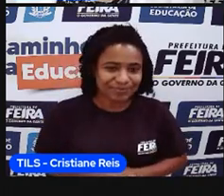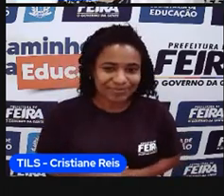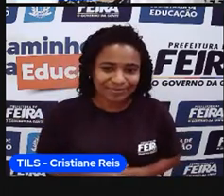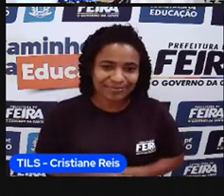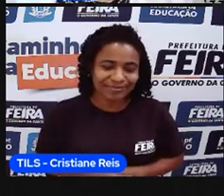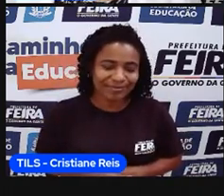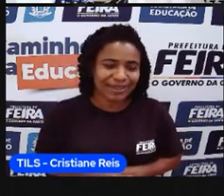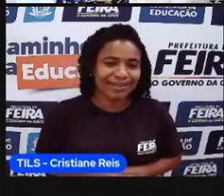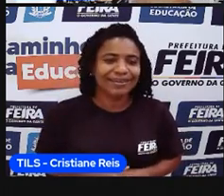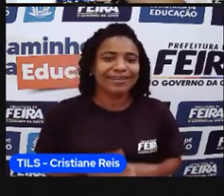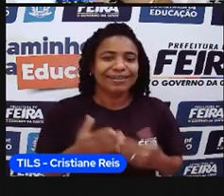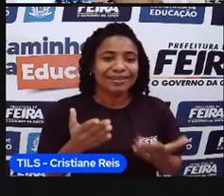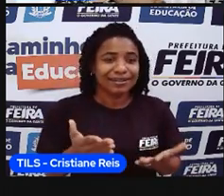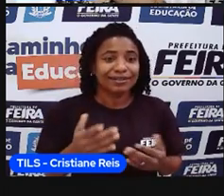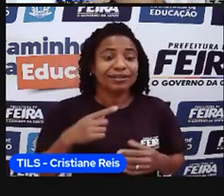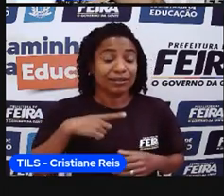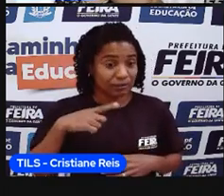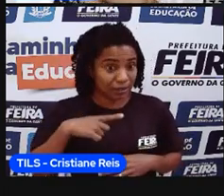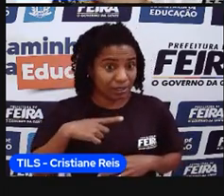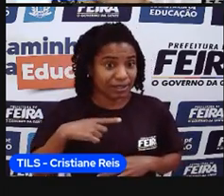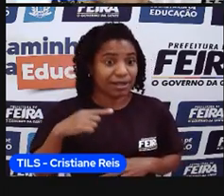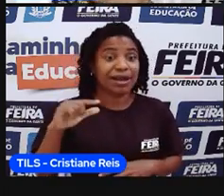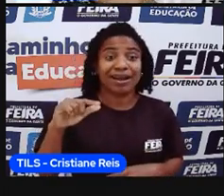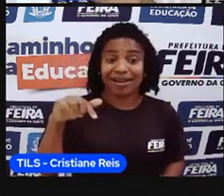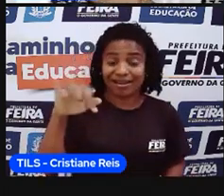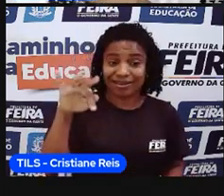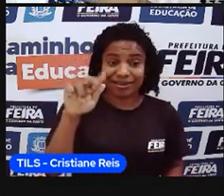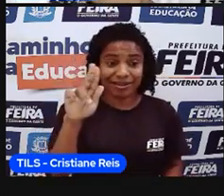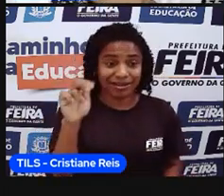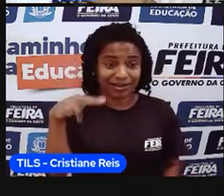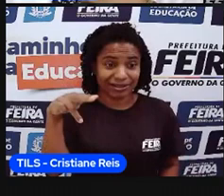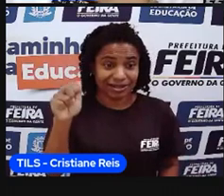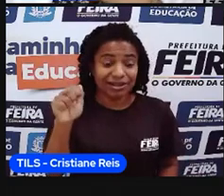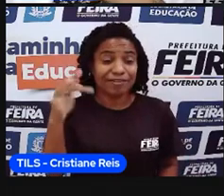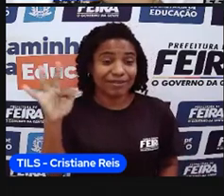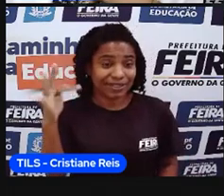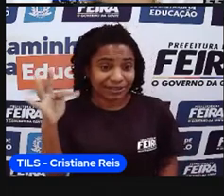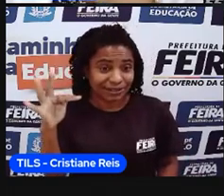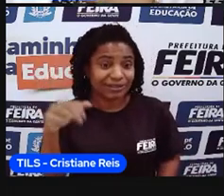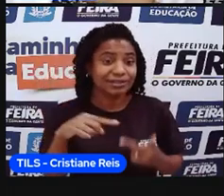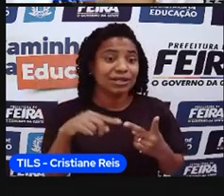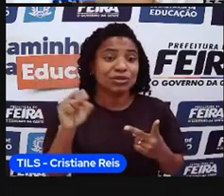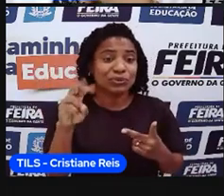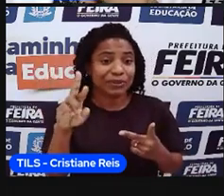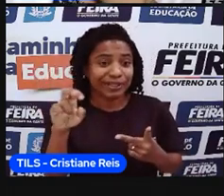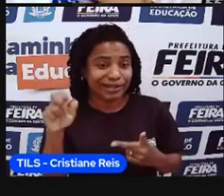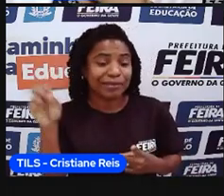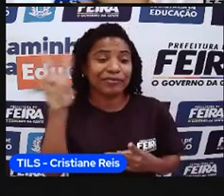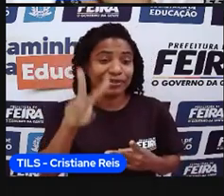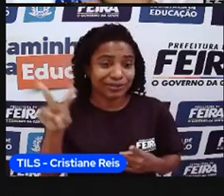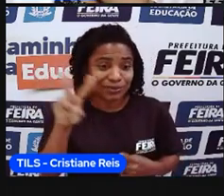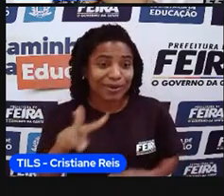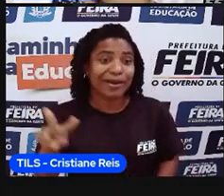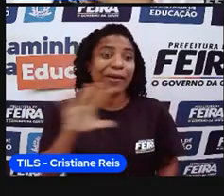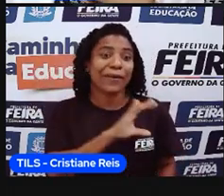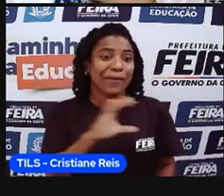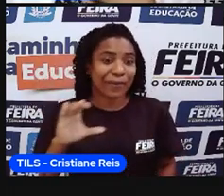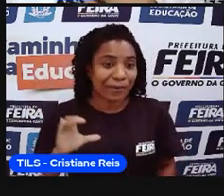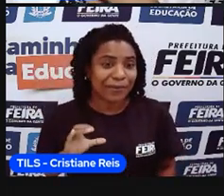países? A gente tem a Guiana Francesa, né, a gente tem a Guiana, Suriname, Venezuela, Venezuela, Colômbia, Peru,